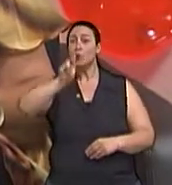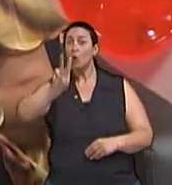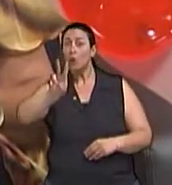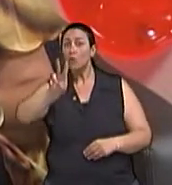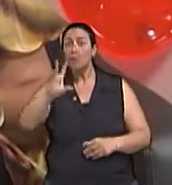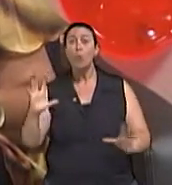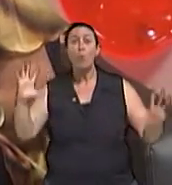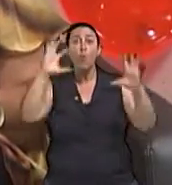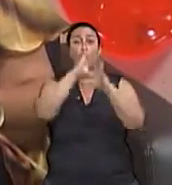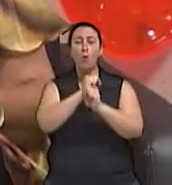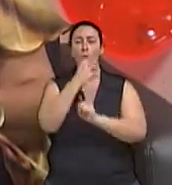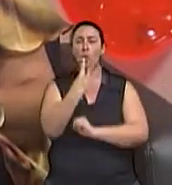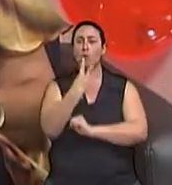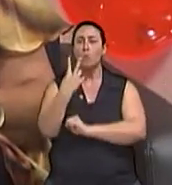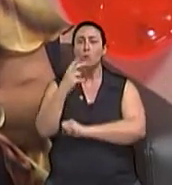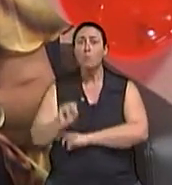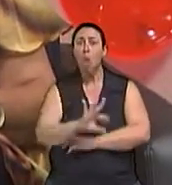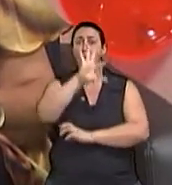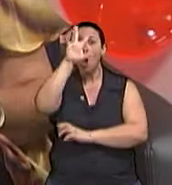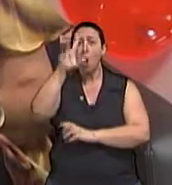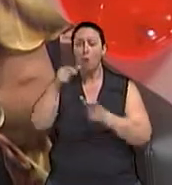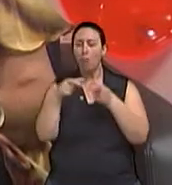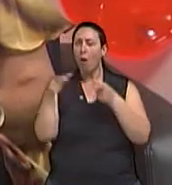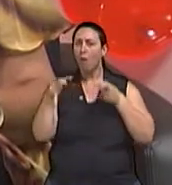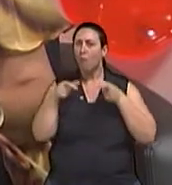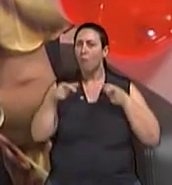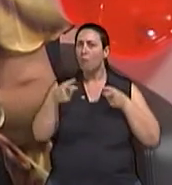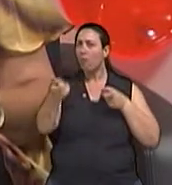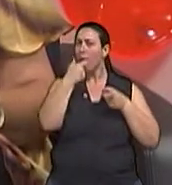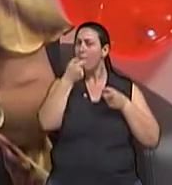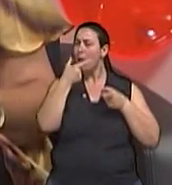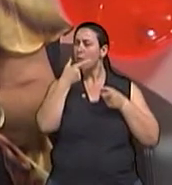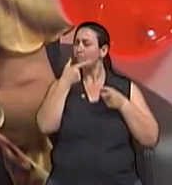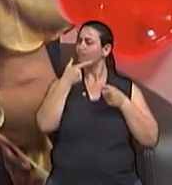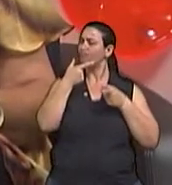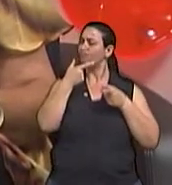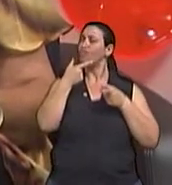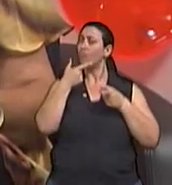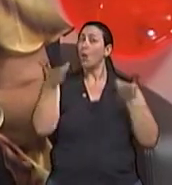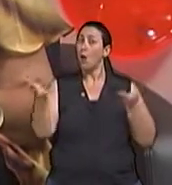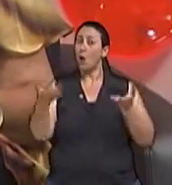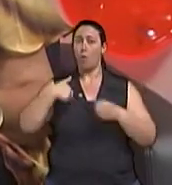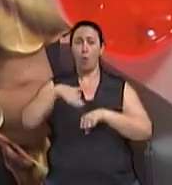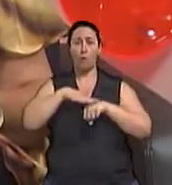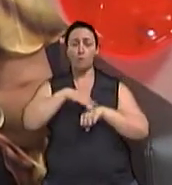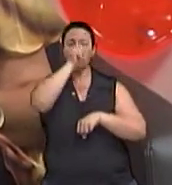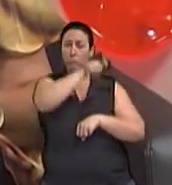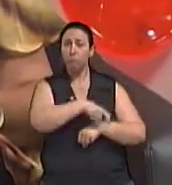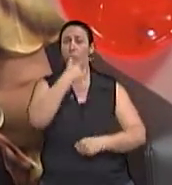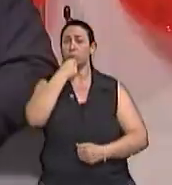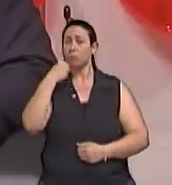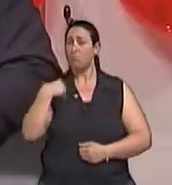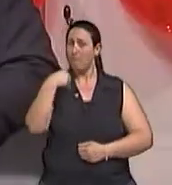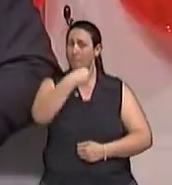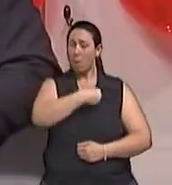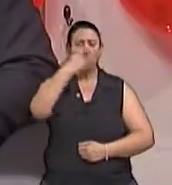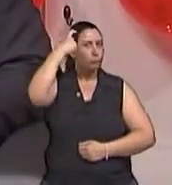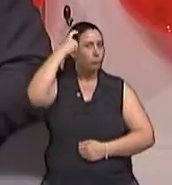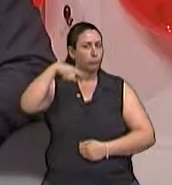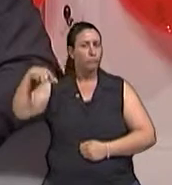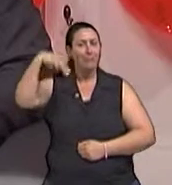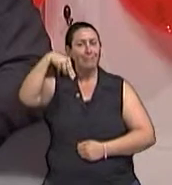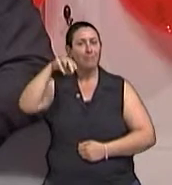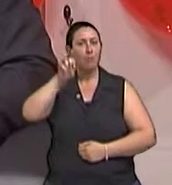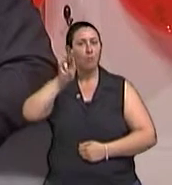milhões de caixas de remédios. Para falar sobre esse assunto, eu converso agora com o médico neurologista e